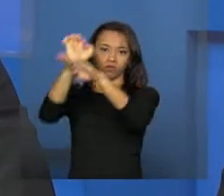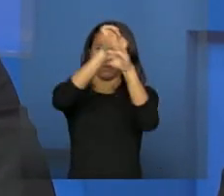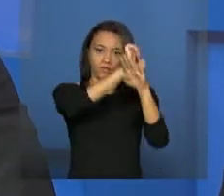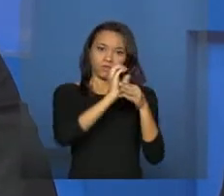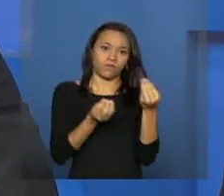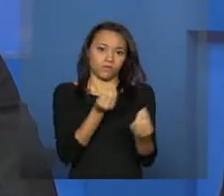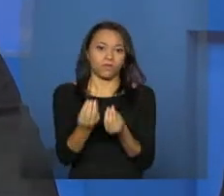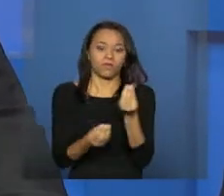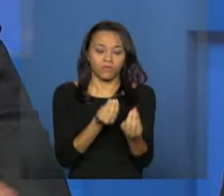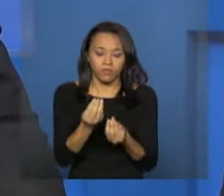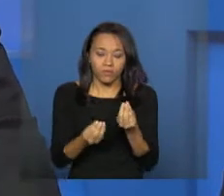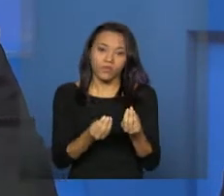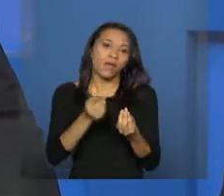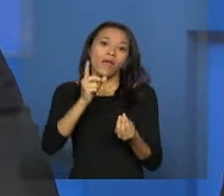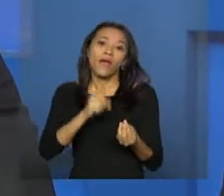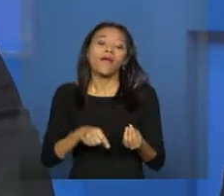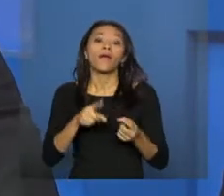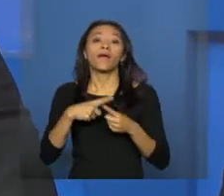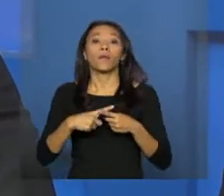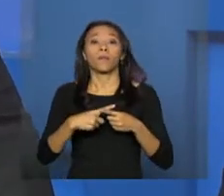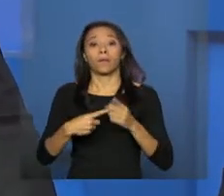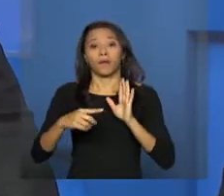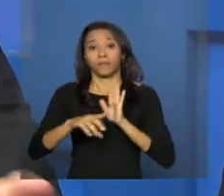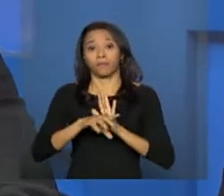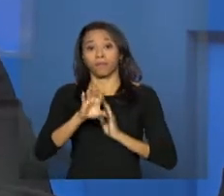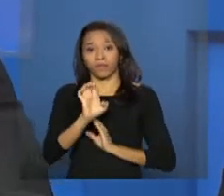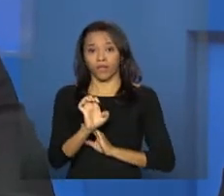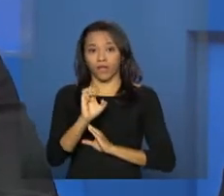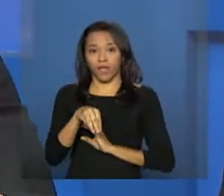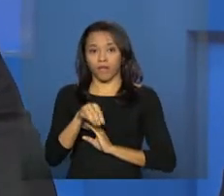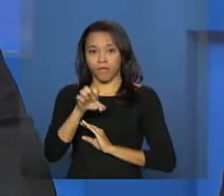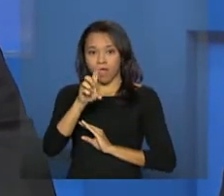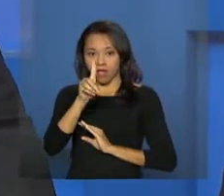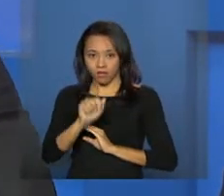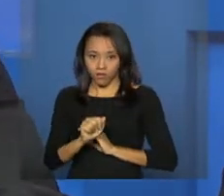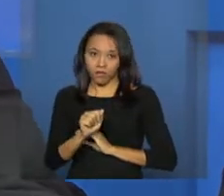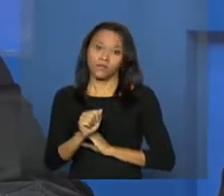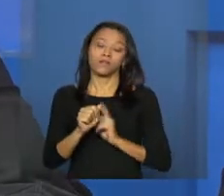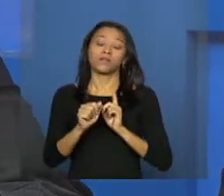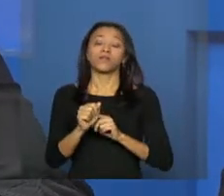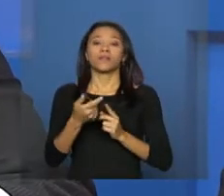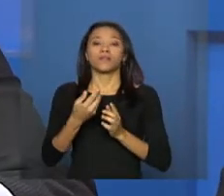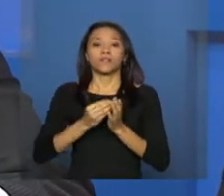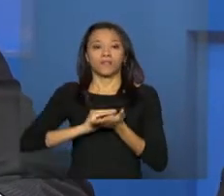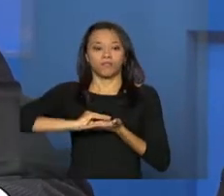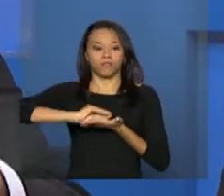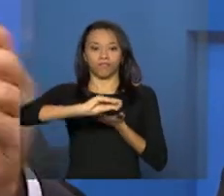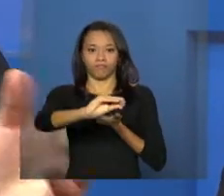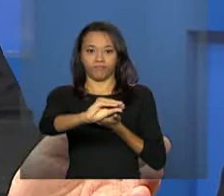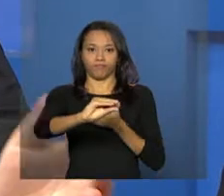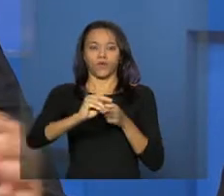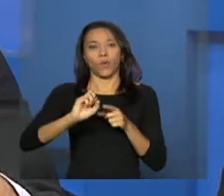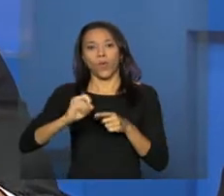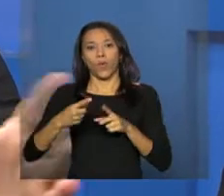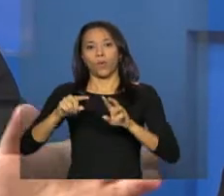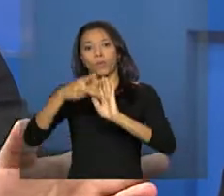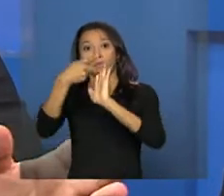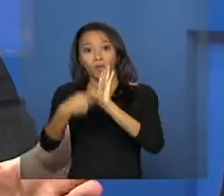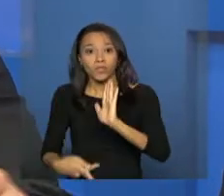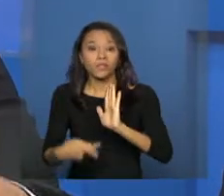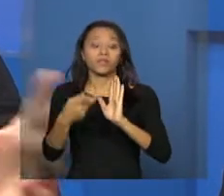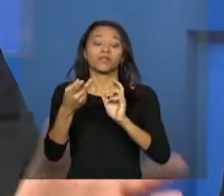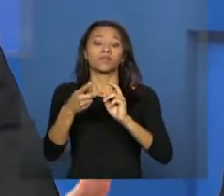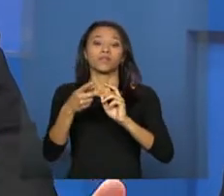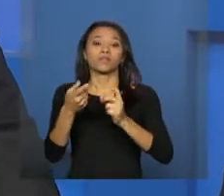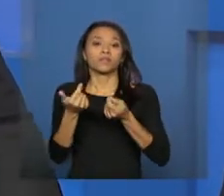geralmente, é uma emenda parlamentar, indicada por determinado município ou entidade, é um projeto específico que